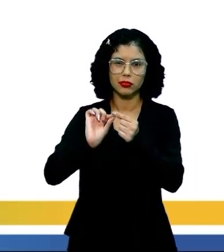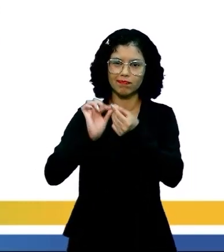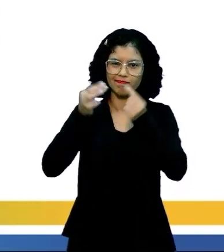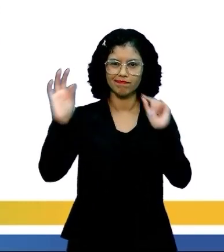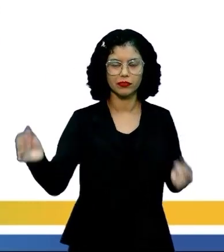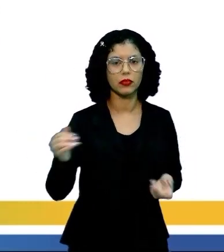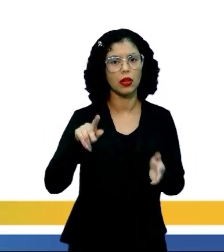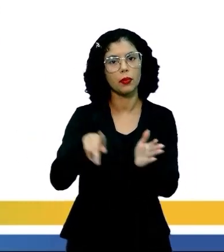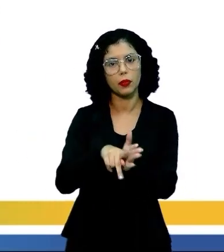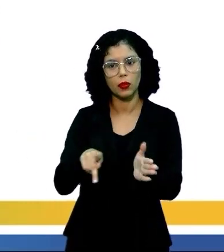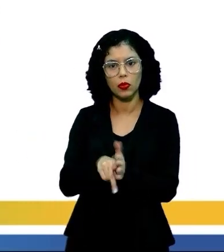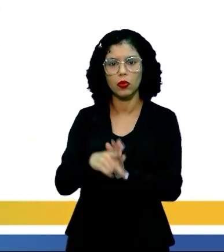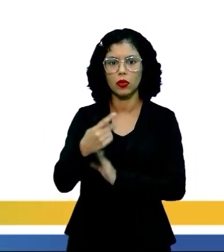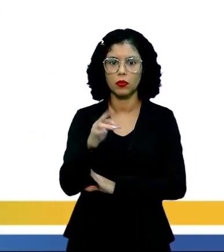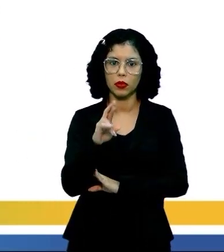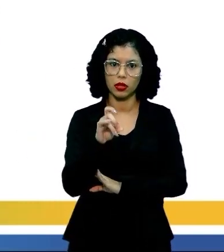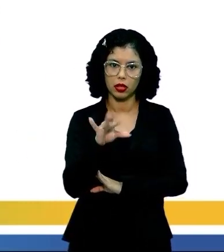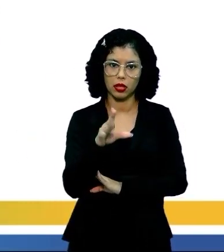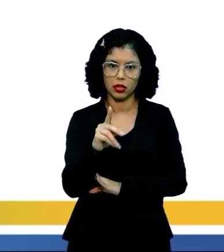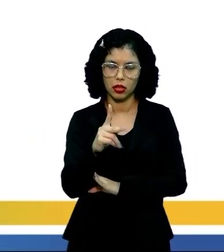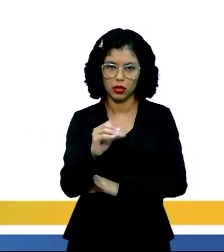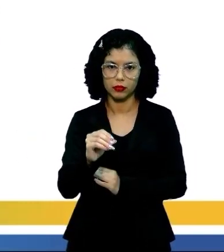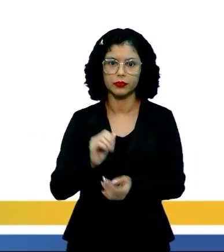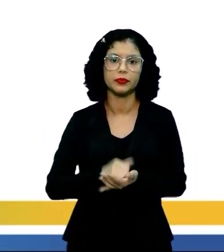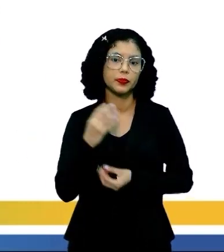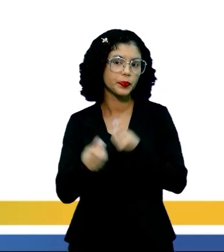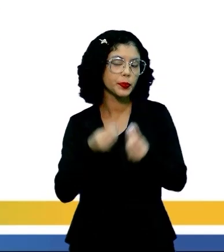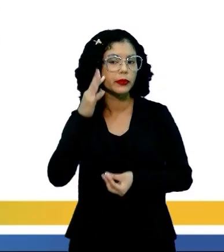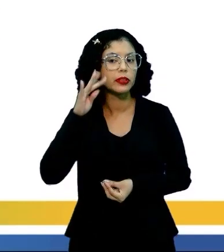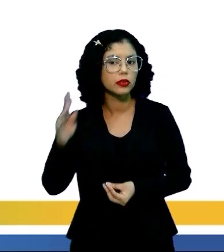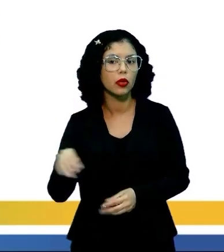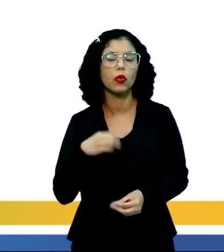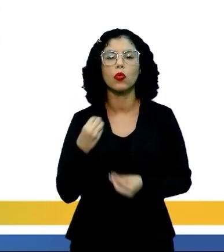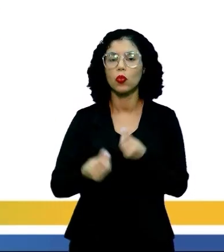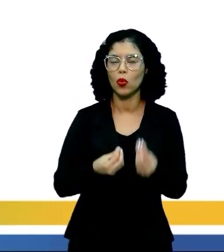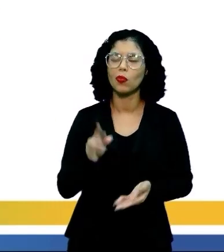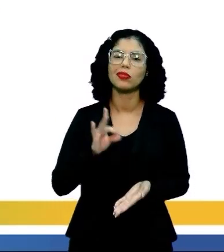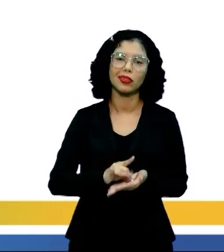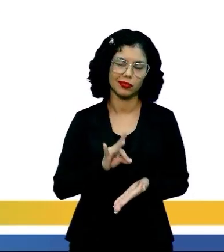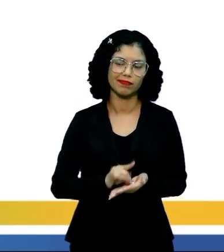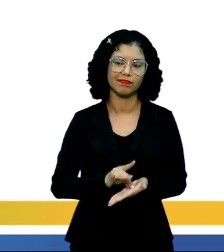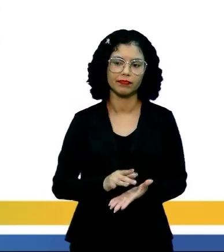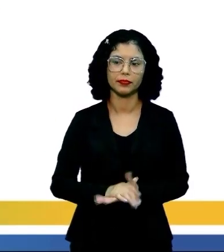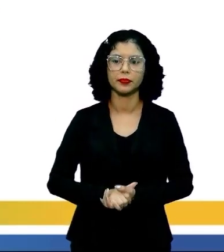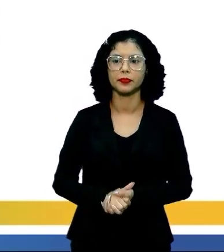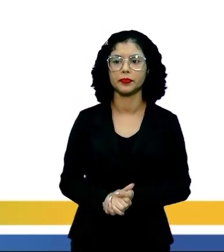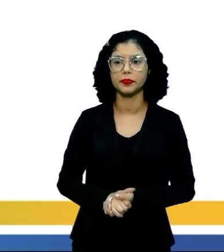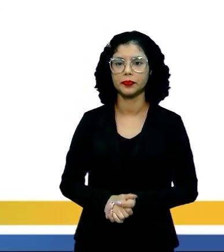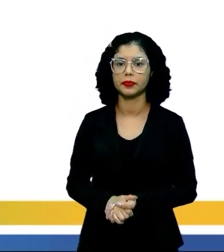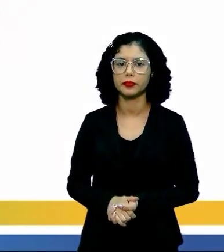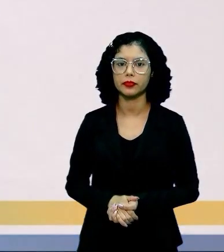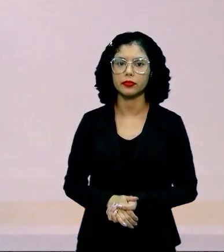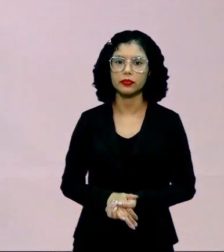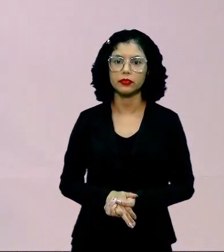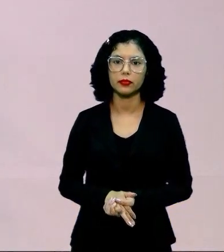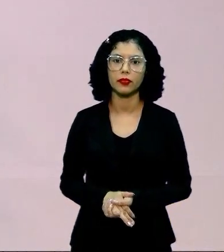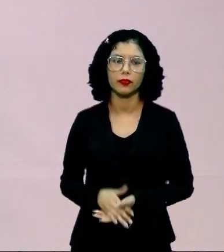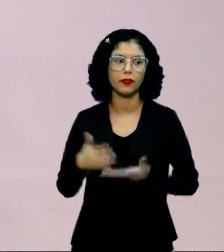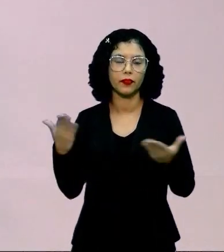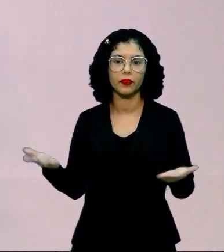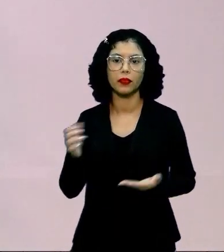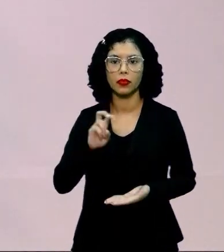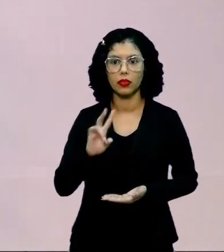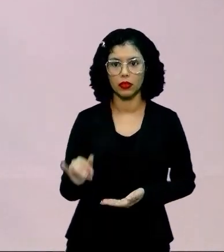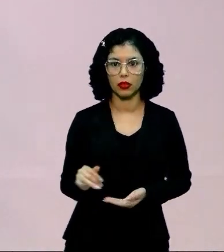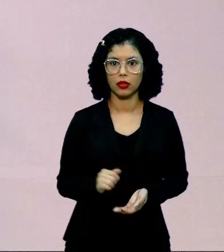da idealizada por Policarpo, tanto na ficção quanto na realidade. E essa vai